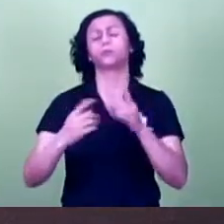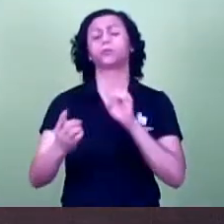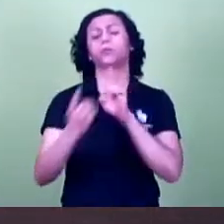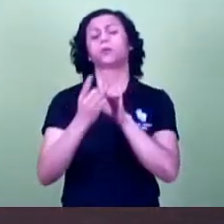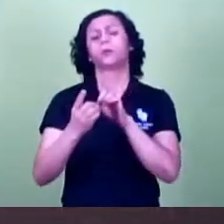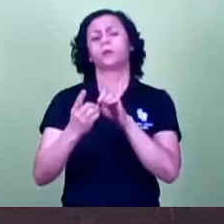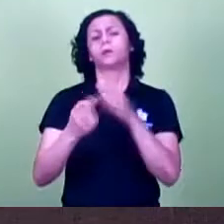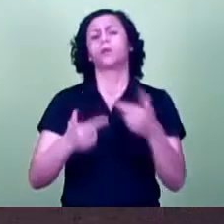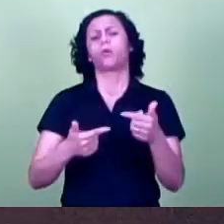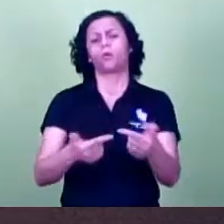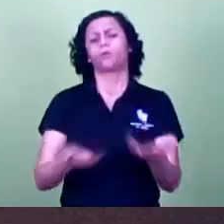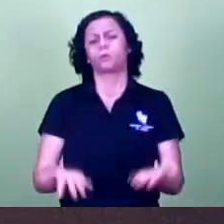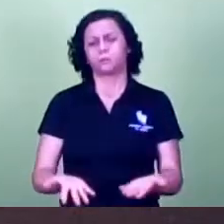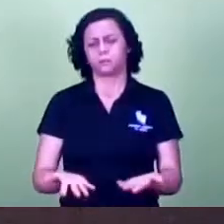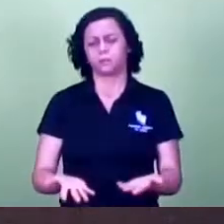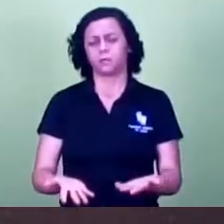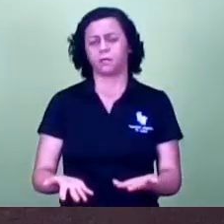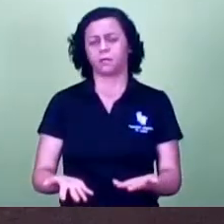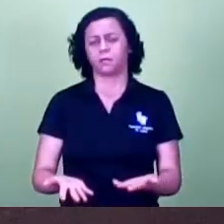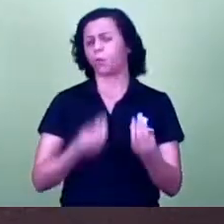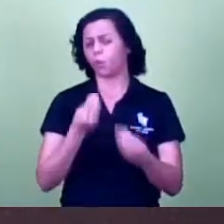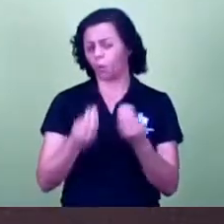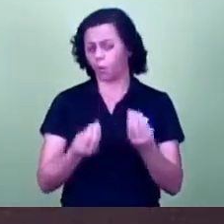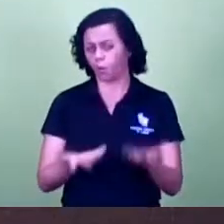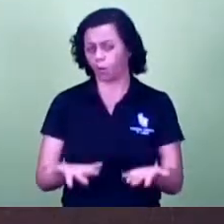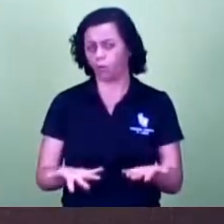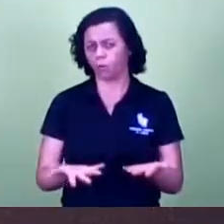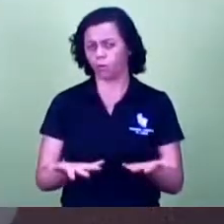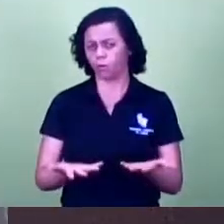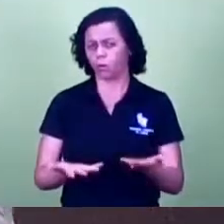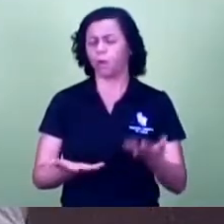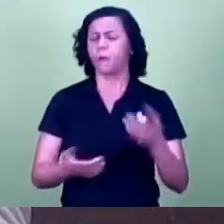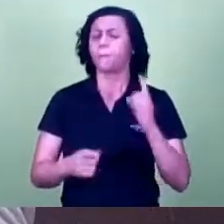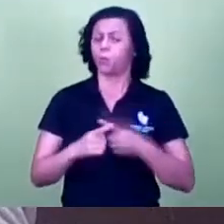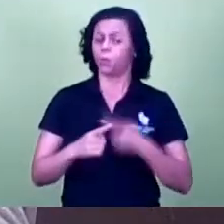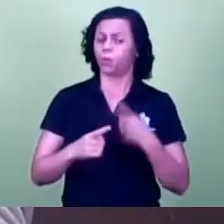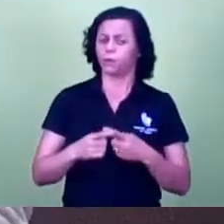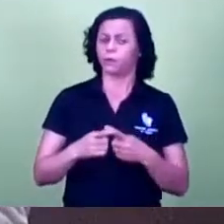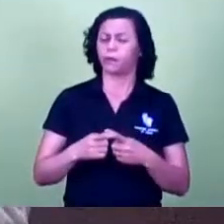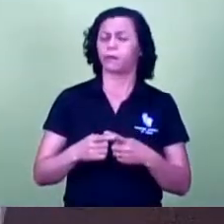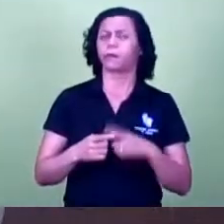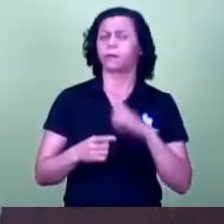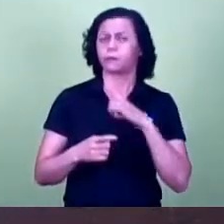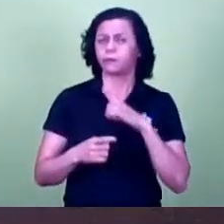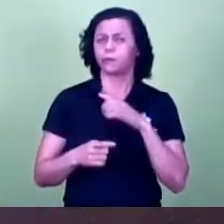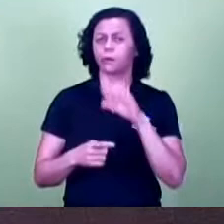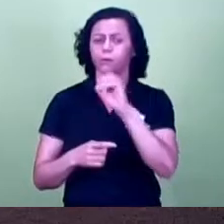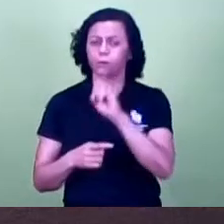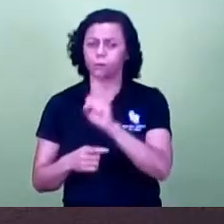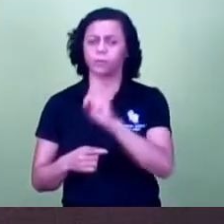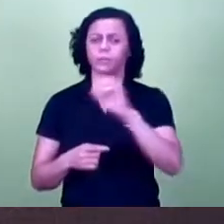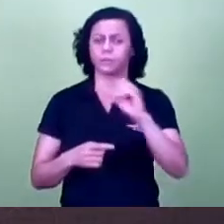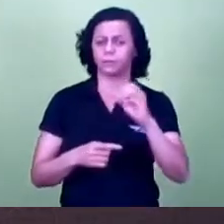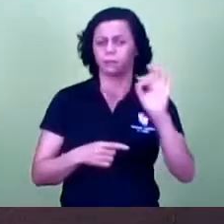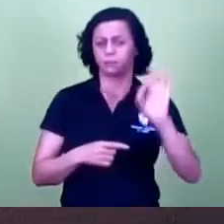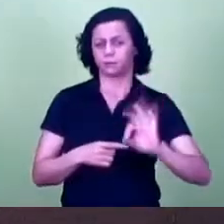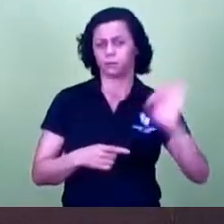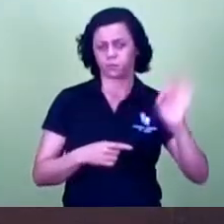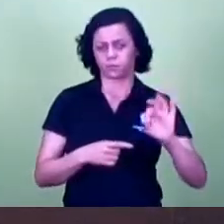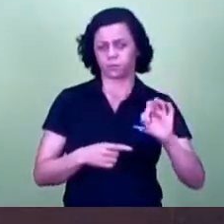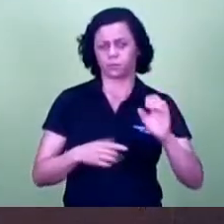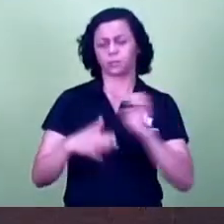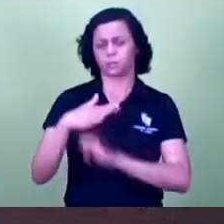certeza elimina hoje aí seguramente uns 80% de uma boa parte dessas empresas que se